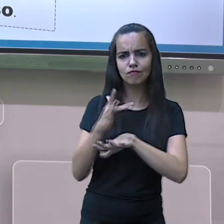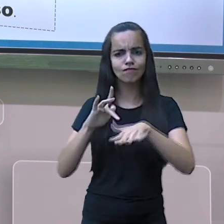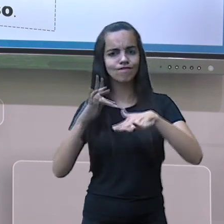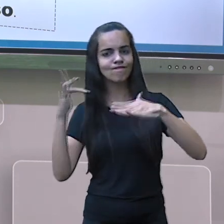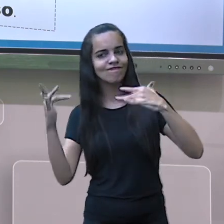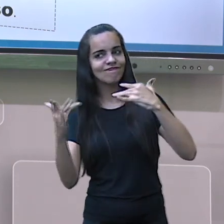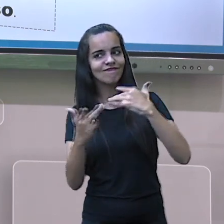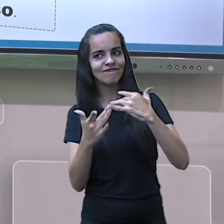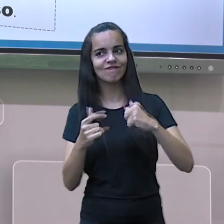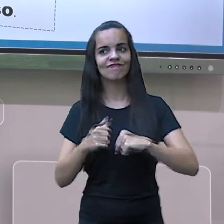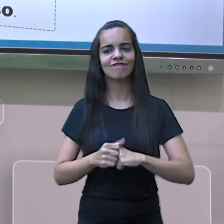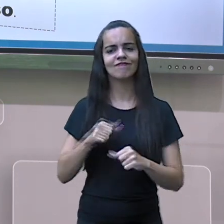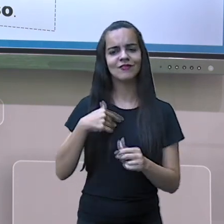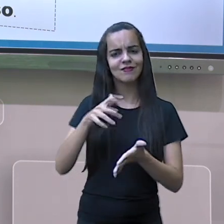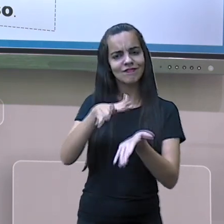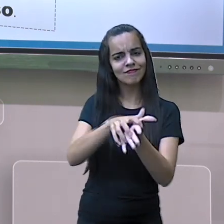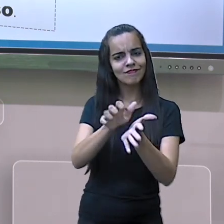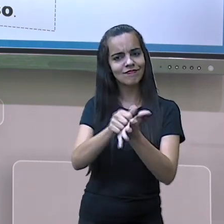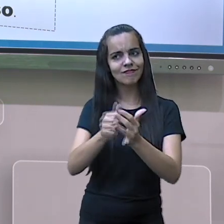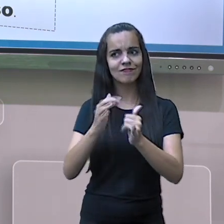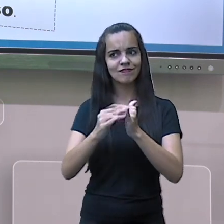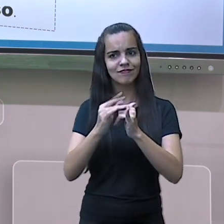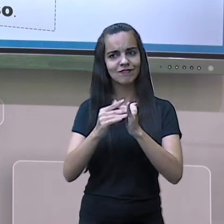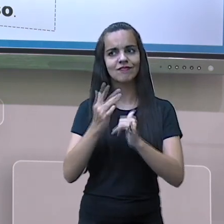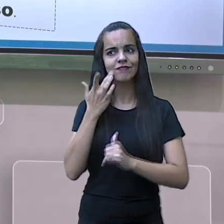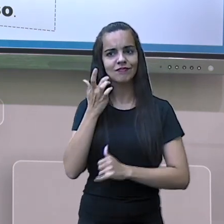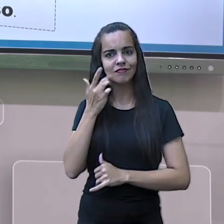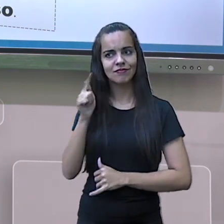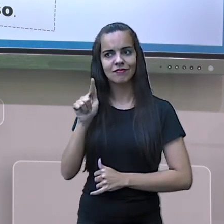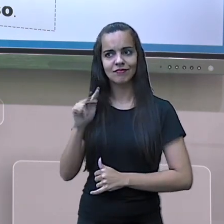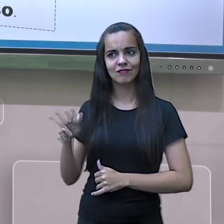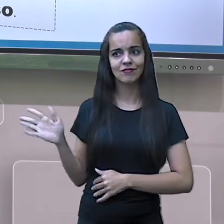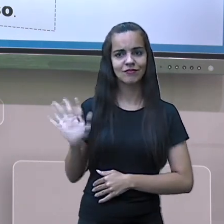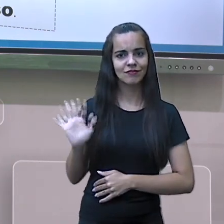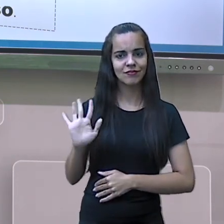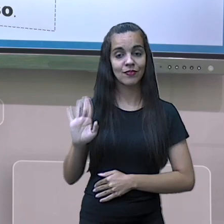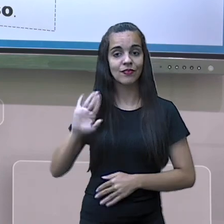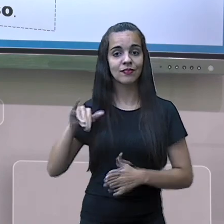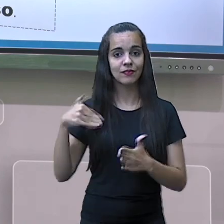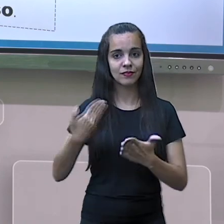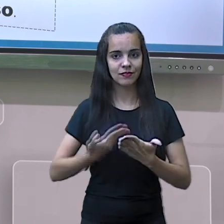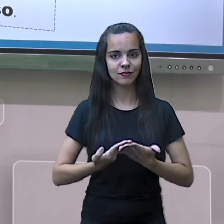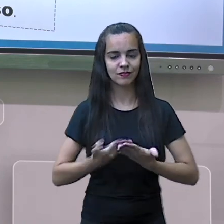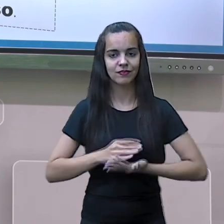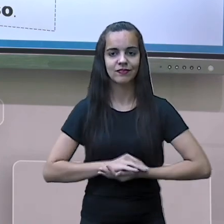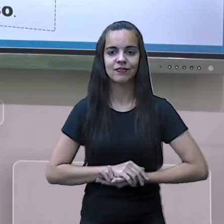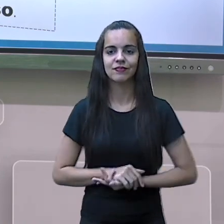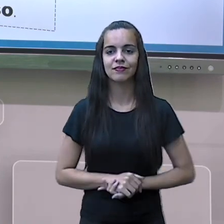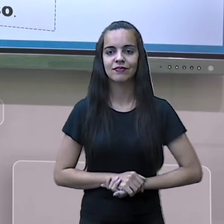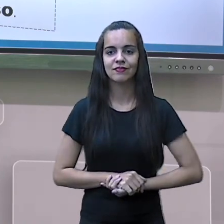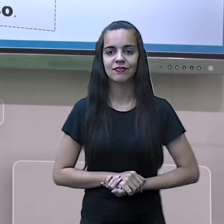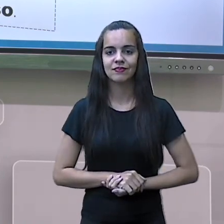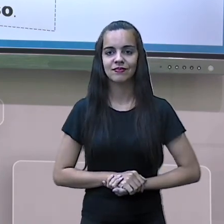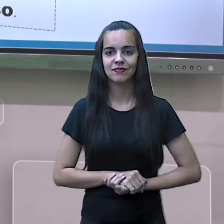sociais. Se inscreva no nosso canal do YouTube, SmetGV. Tchau, tchau. Até a próxima.